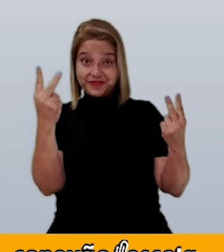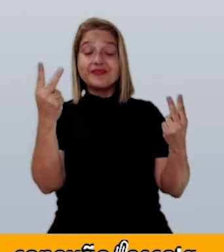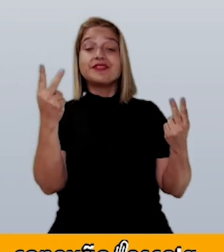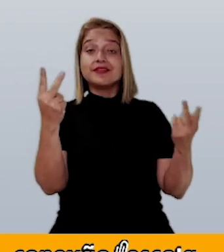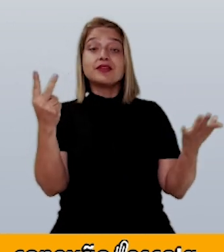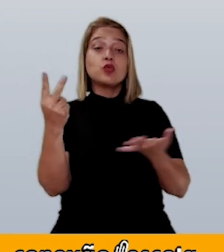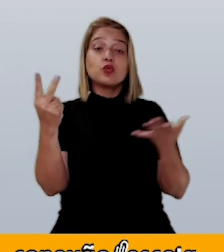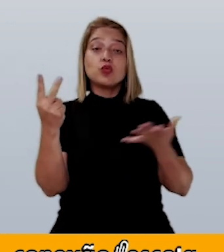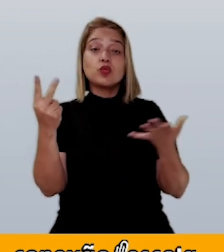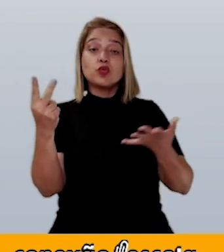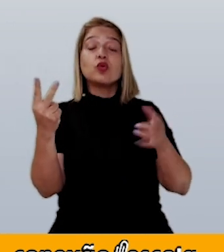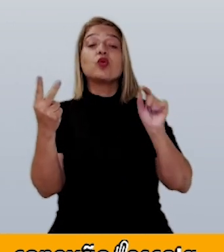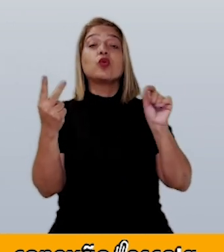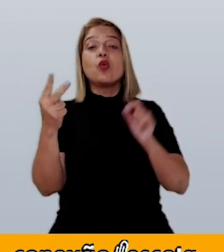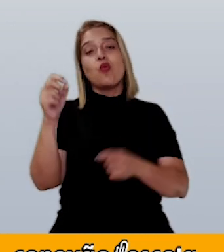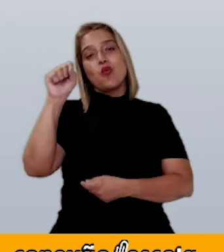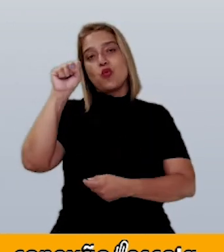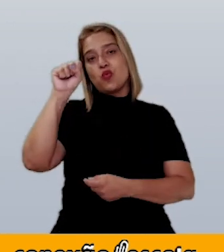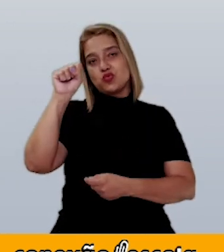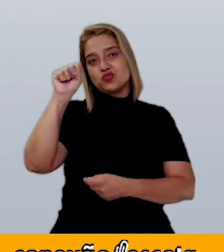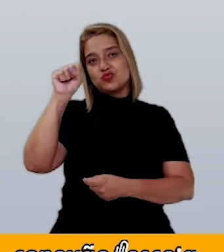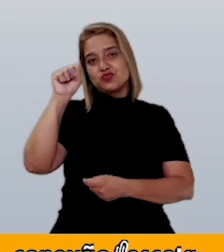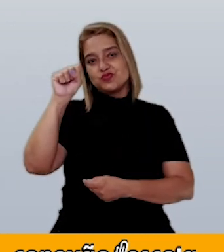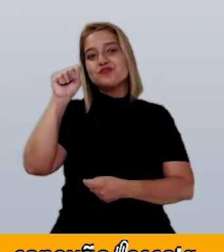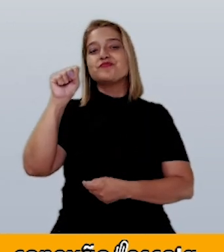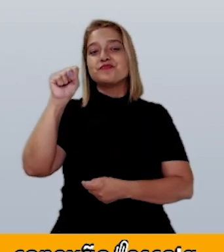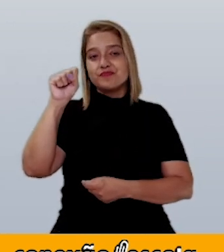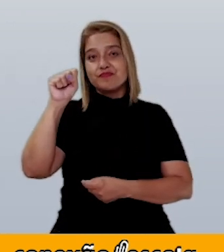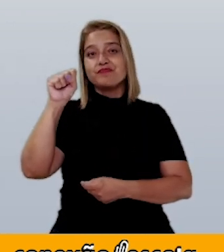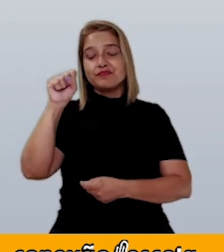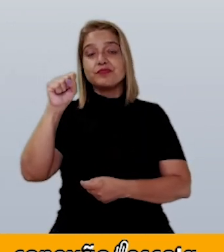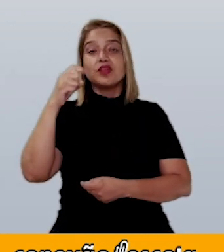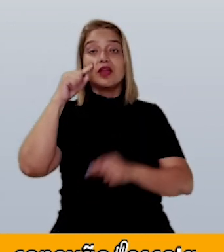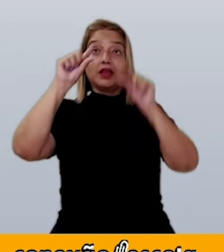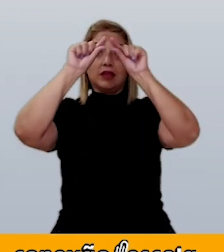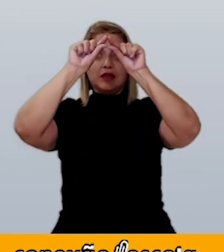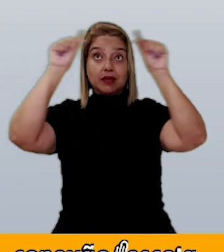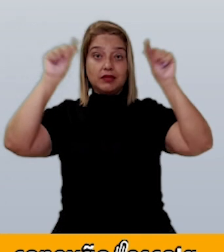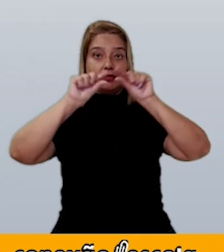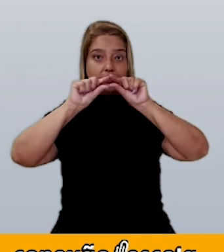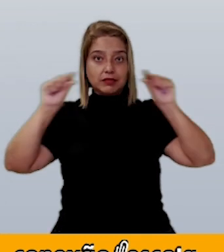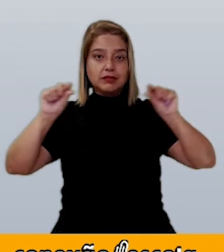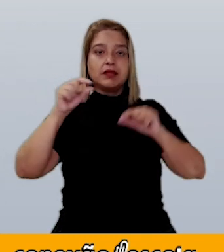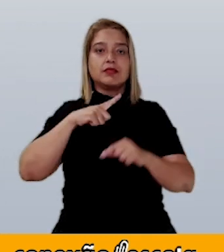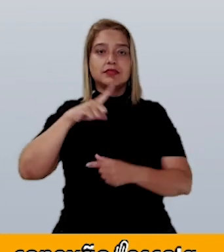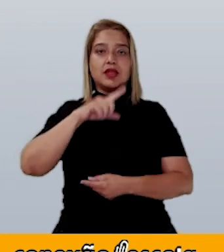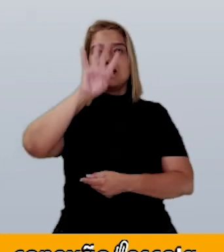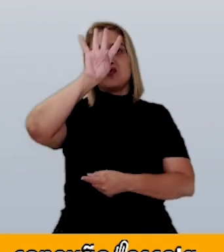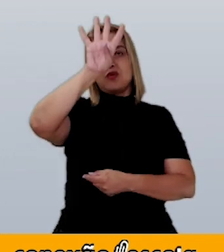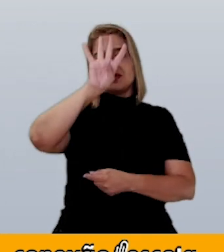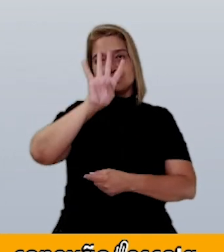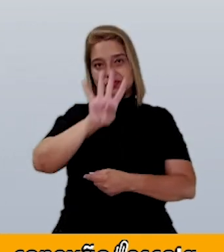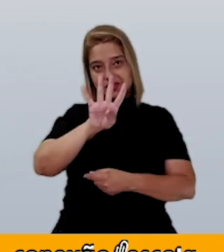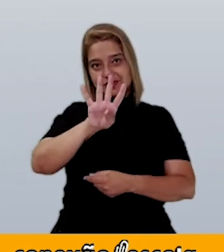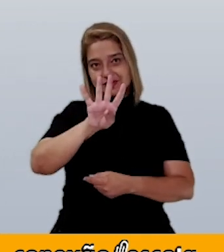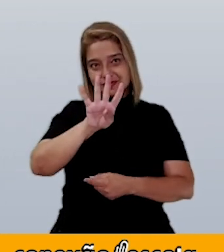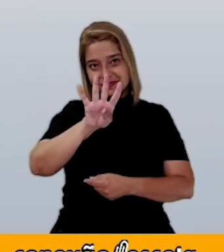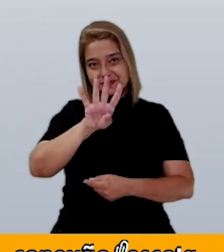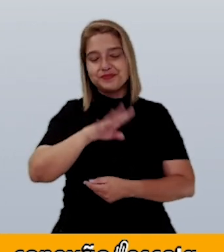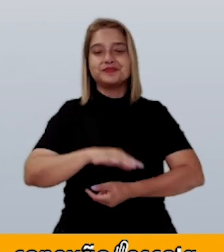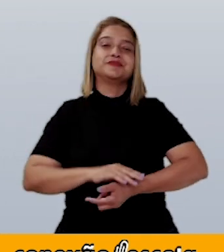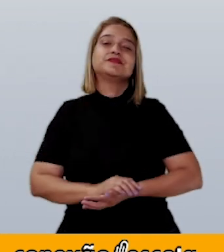se tornará oito quadradinhos distribuídos em duas linhas.